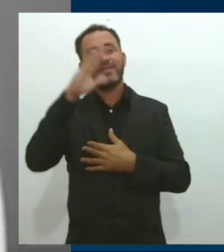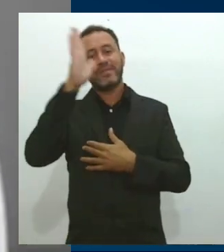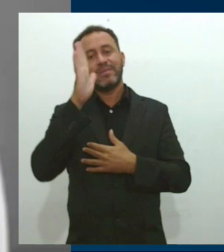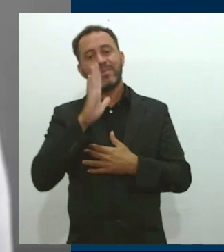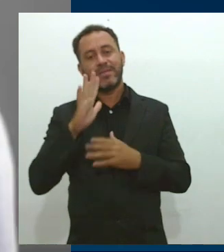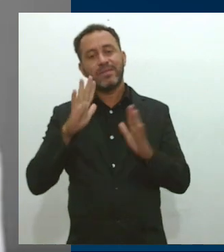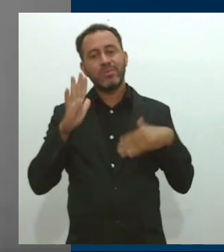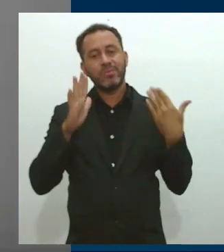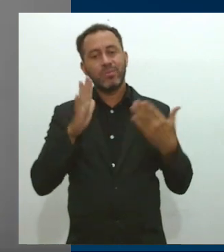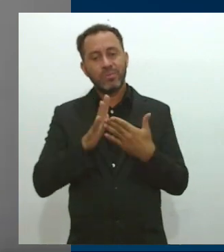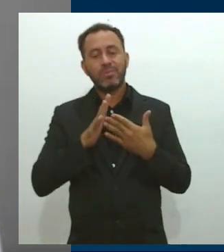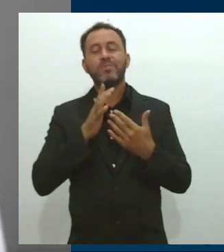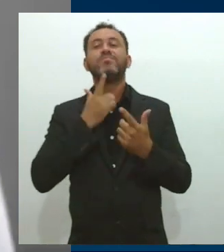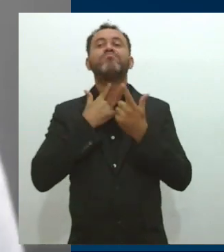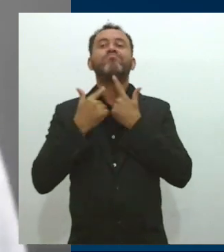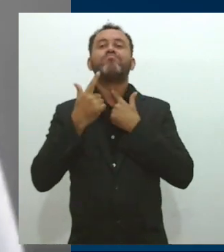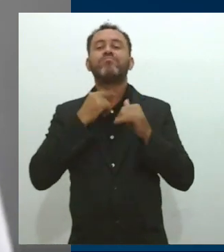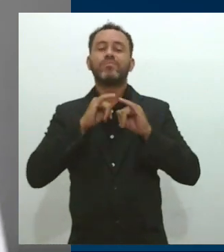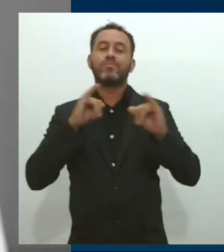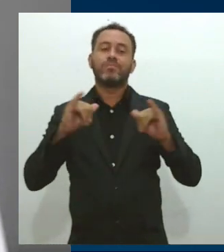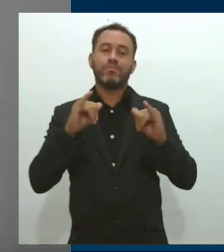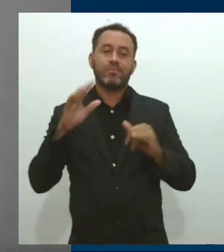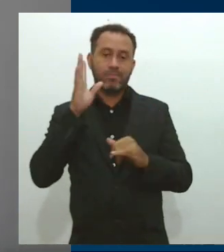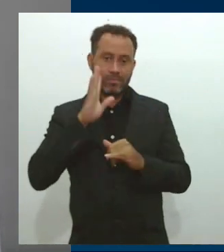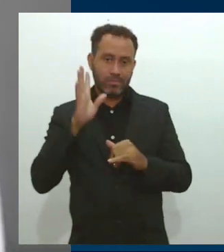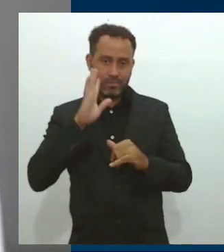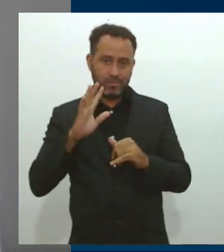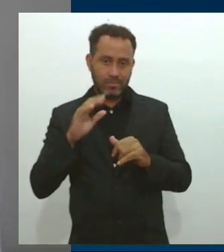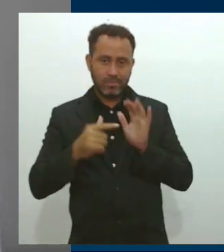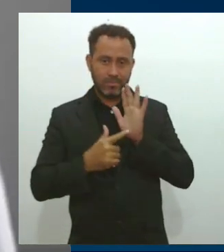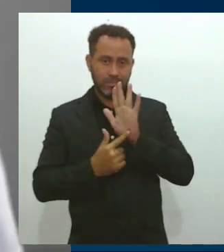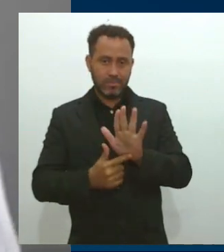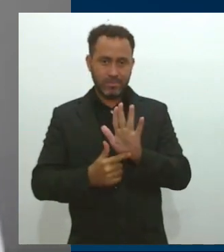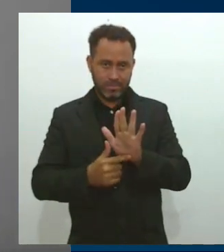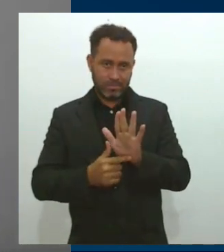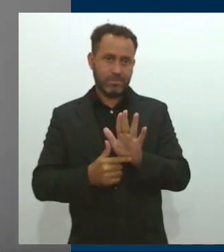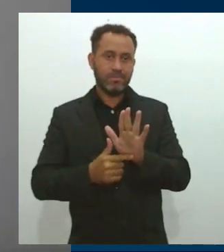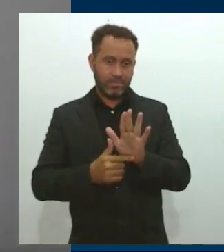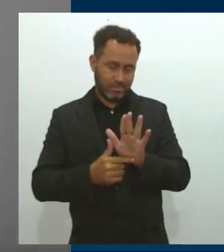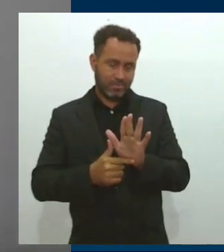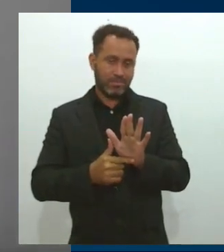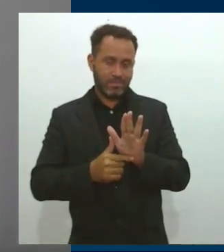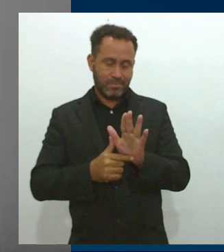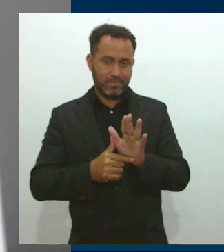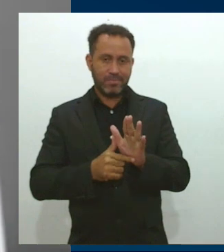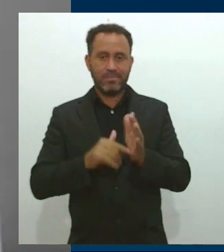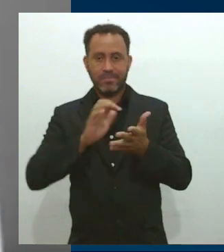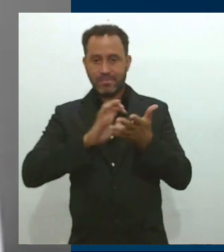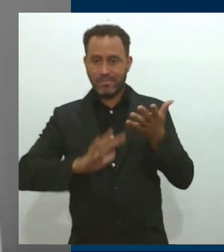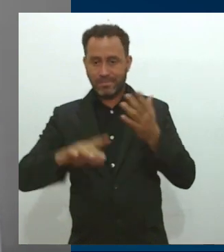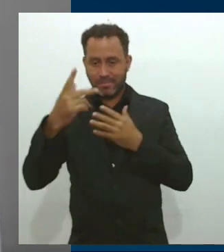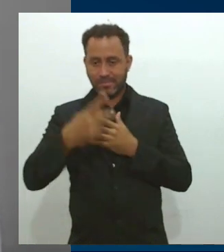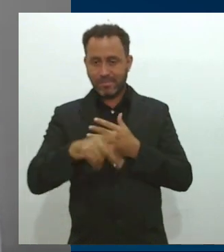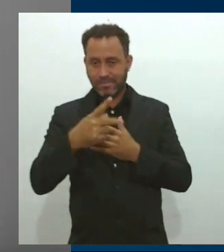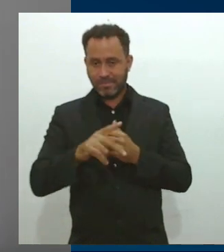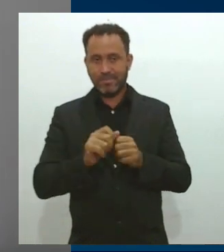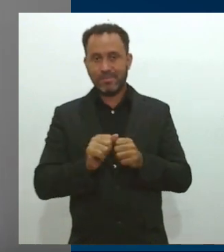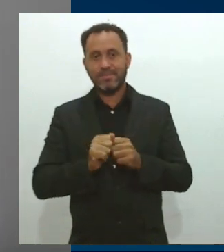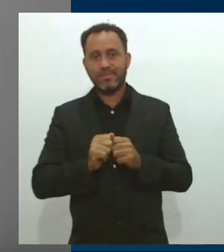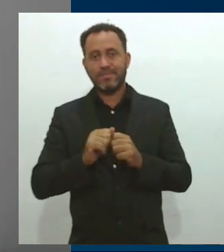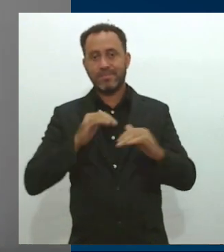demonstrando interesse. Então, é bem legal a gente poder trazer essa representatividade, não só por aqui e